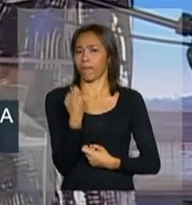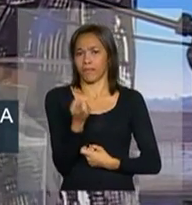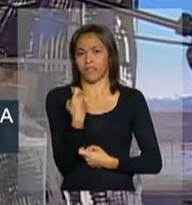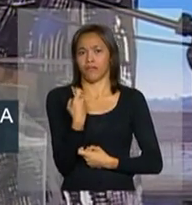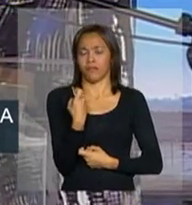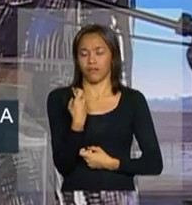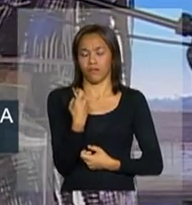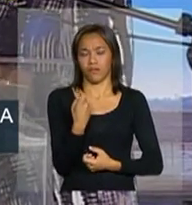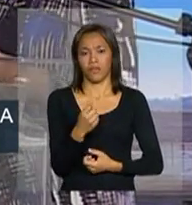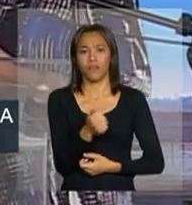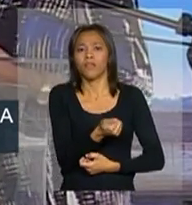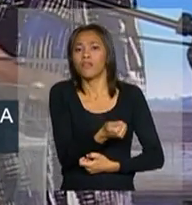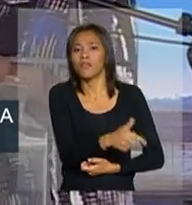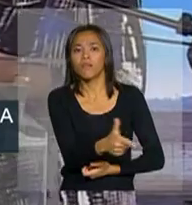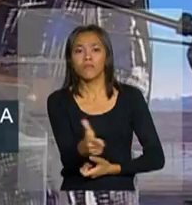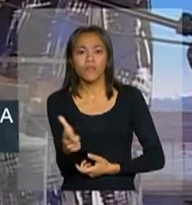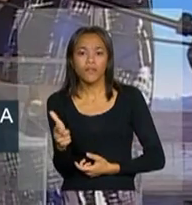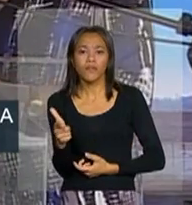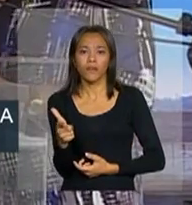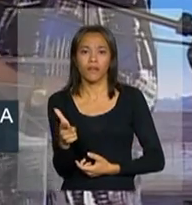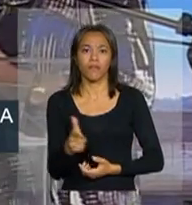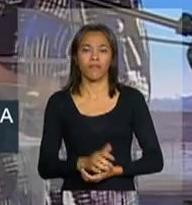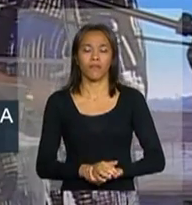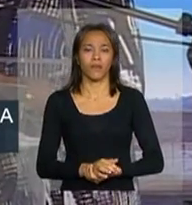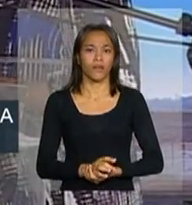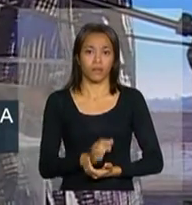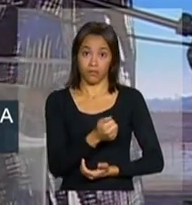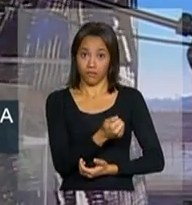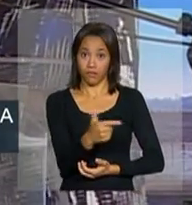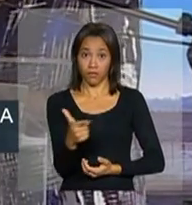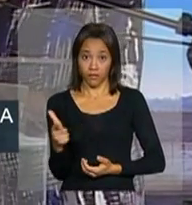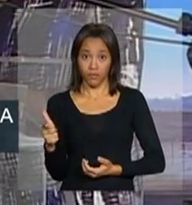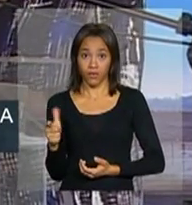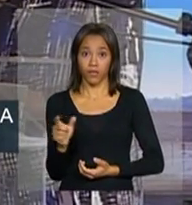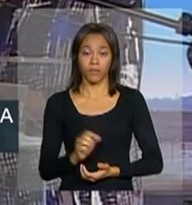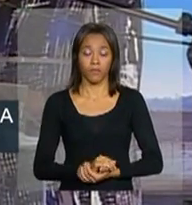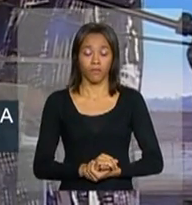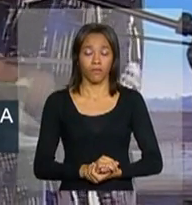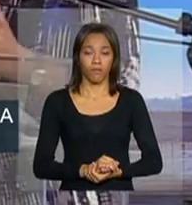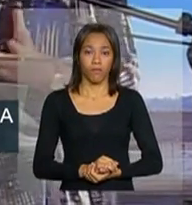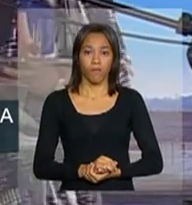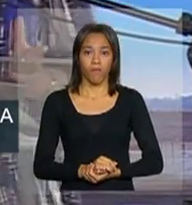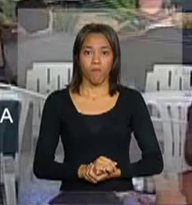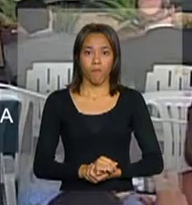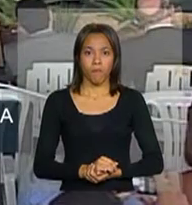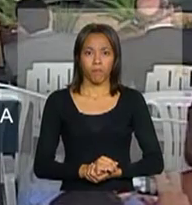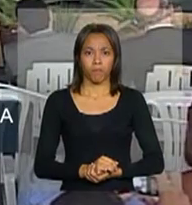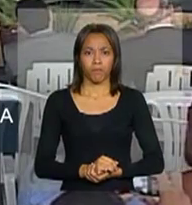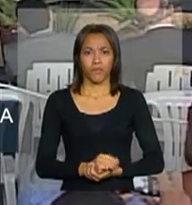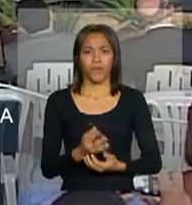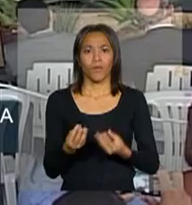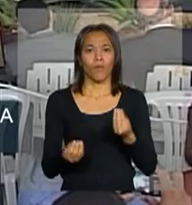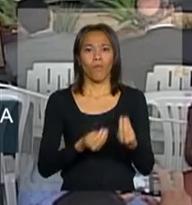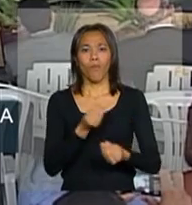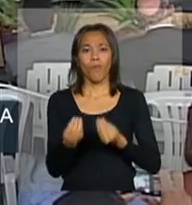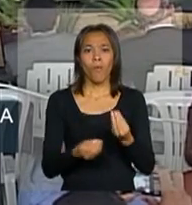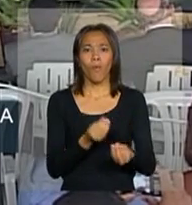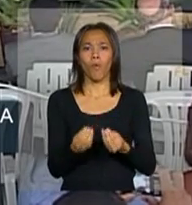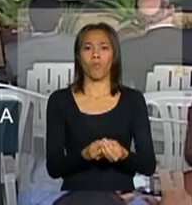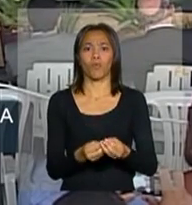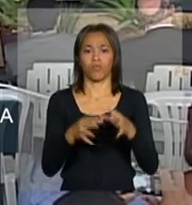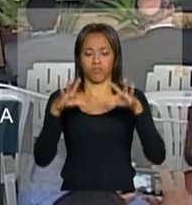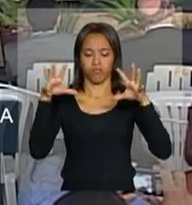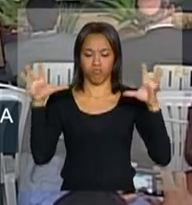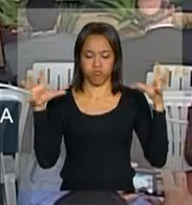e não ter, não é, ministro Crivella, e não ter um resfriamento do peixe, um